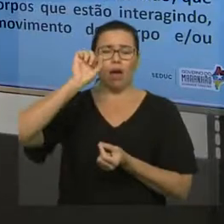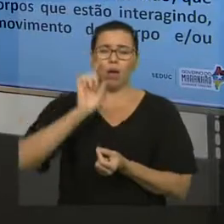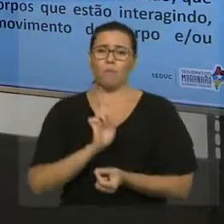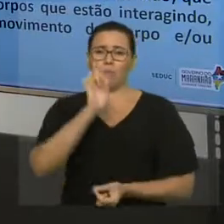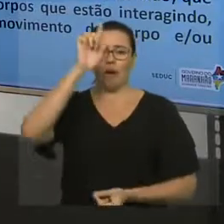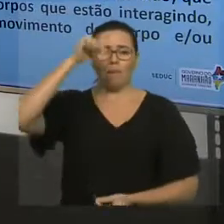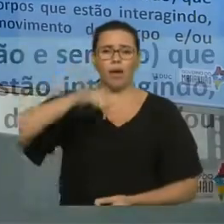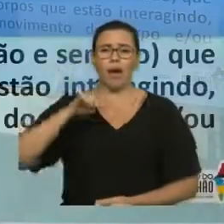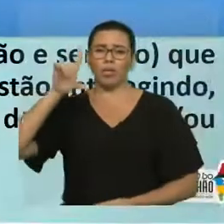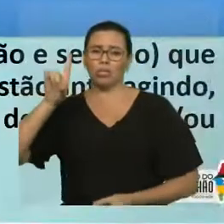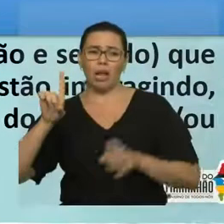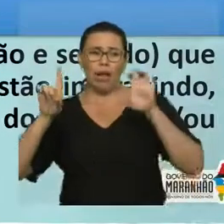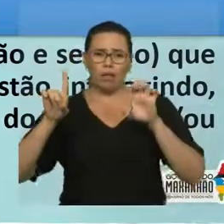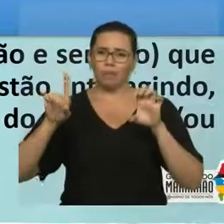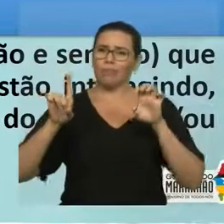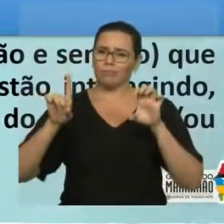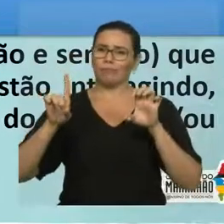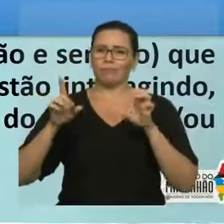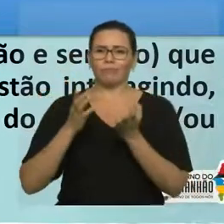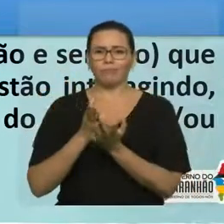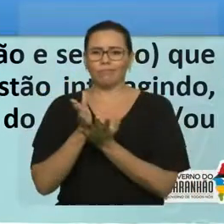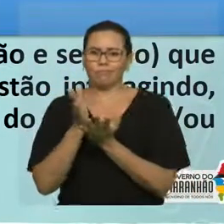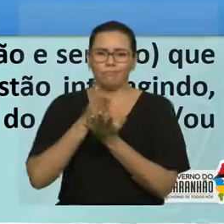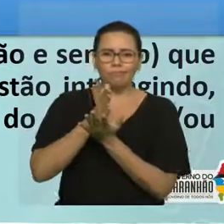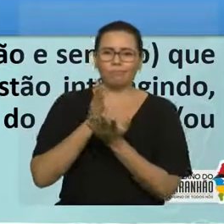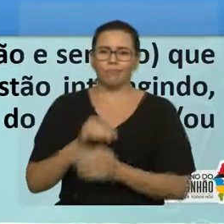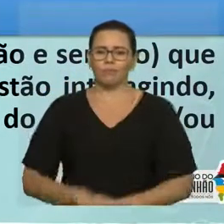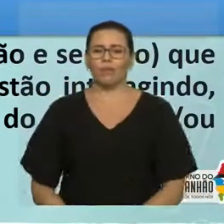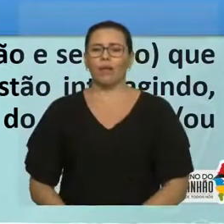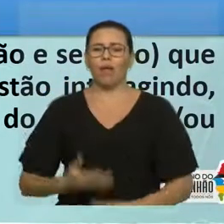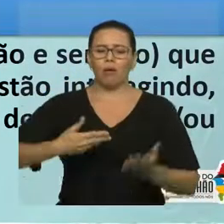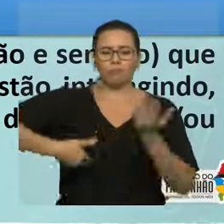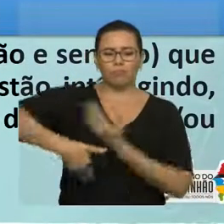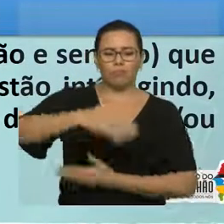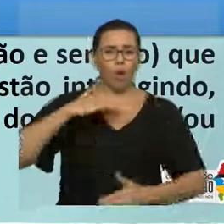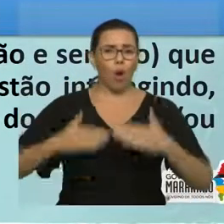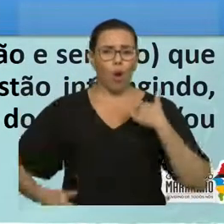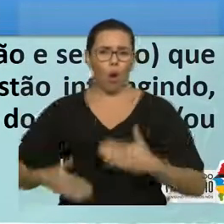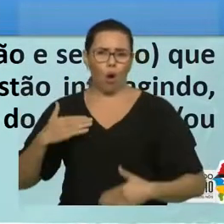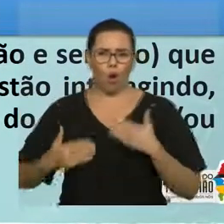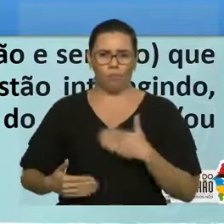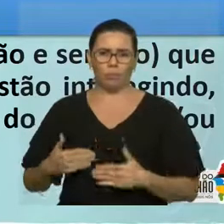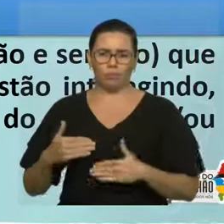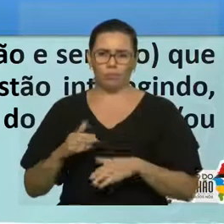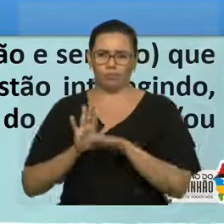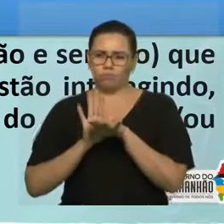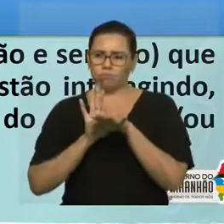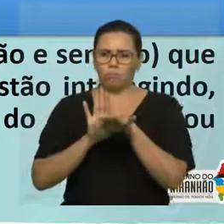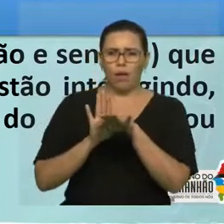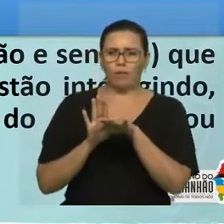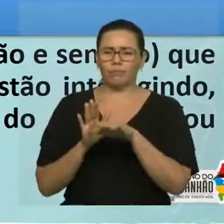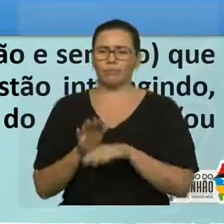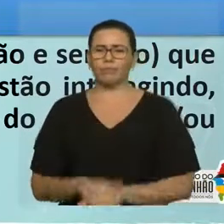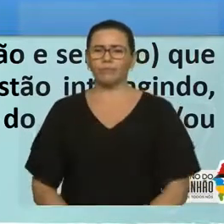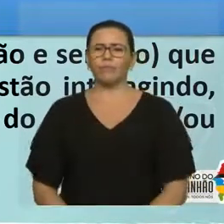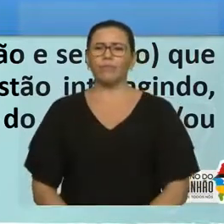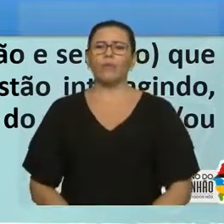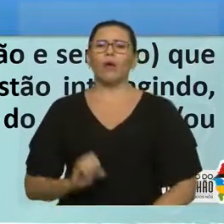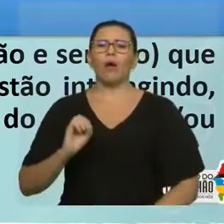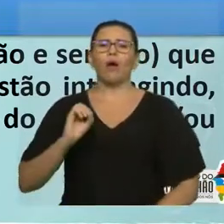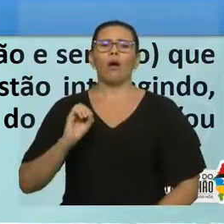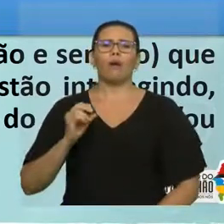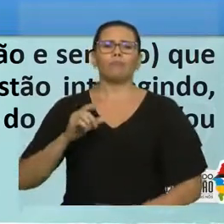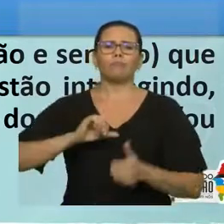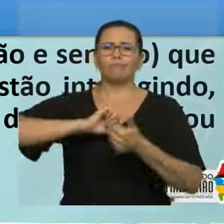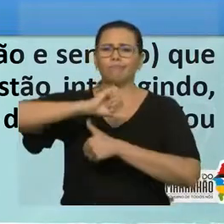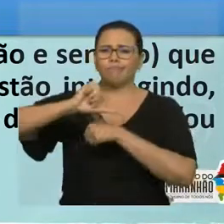Surge devido às ações mútuas entre corpos que estão interagindo, podendo provocar alterações no movimento do corpo ou deformações nesse